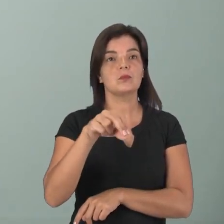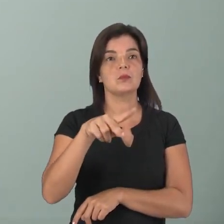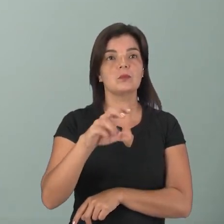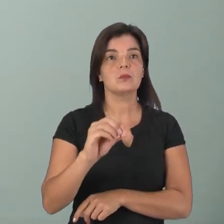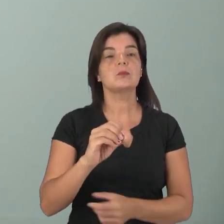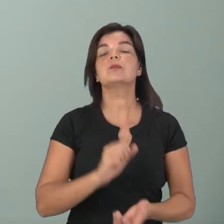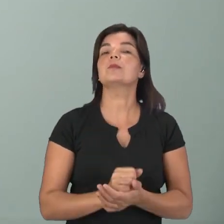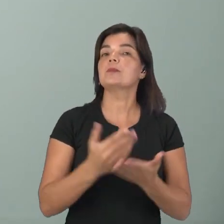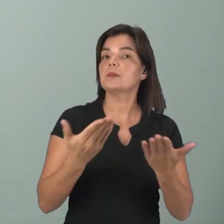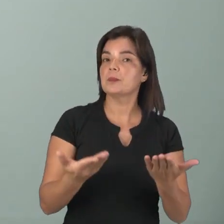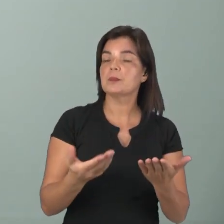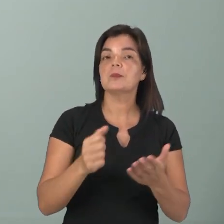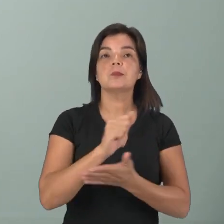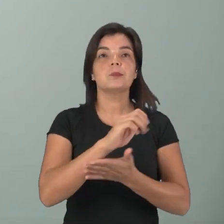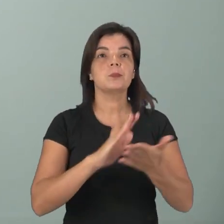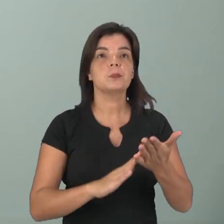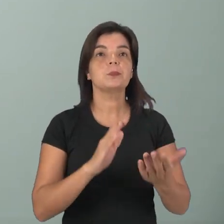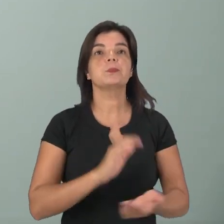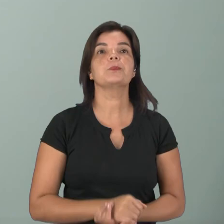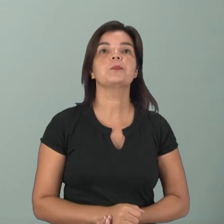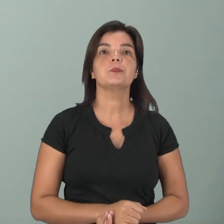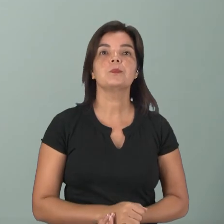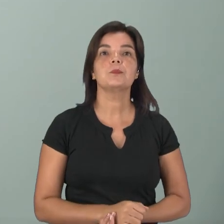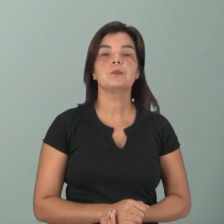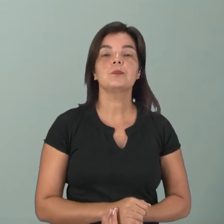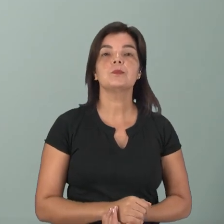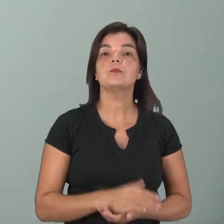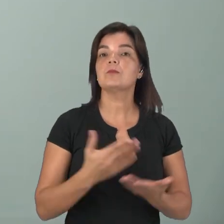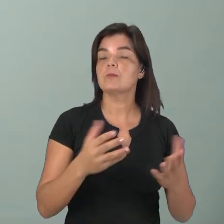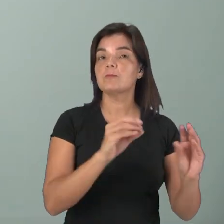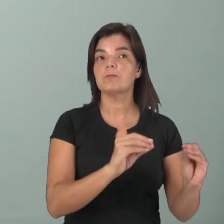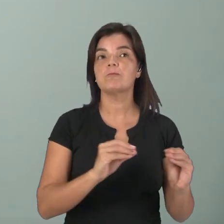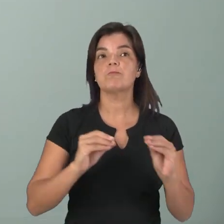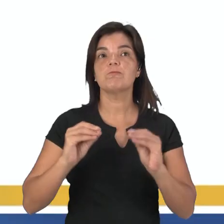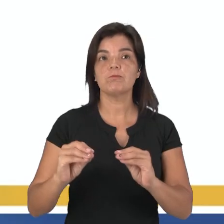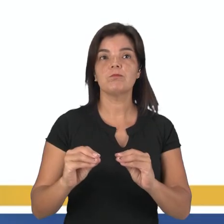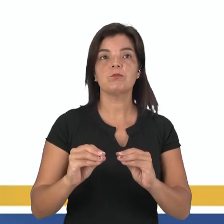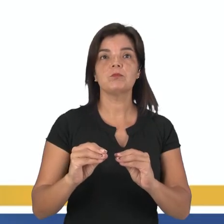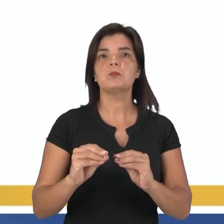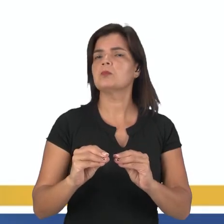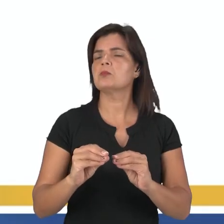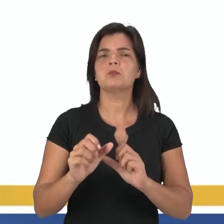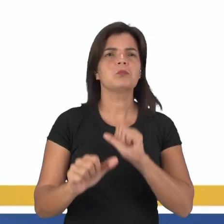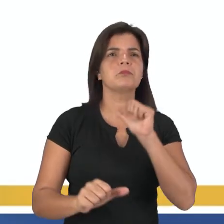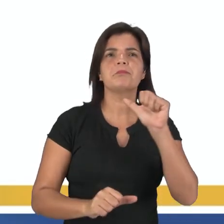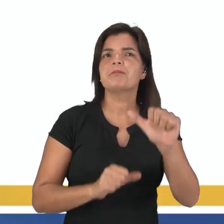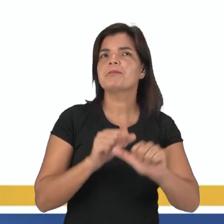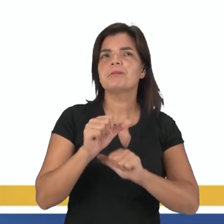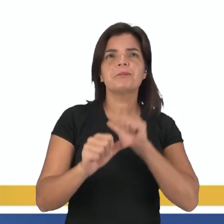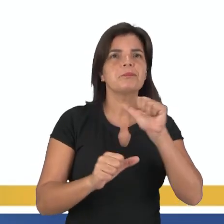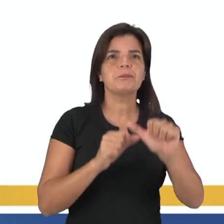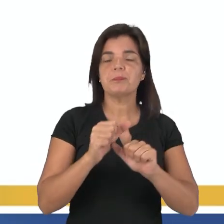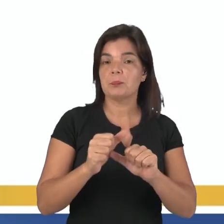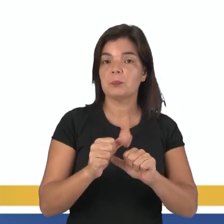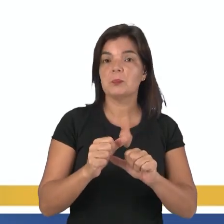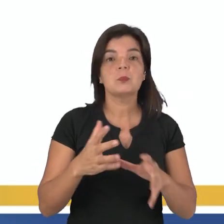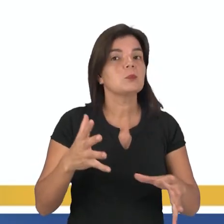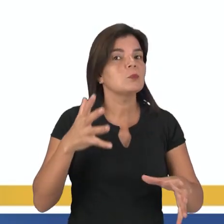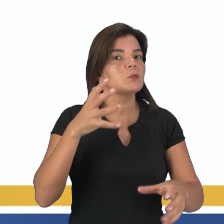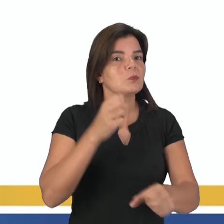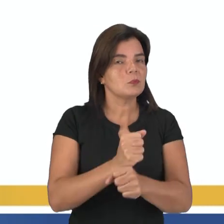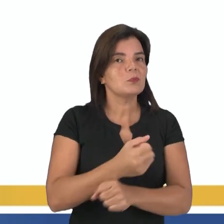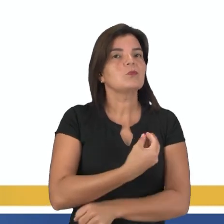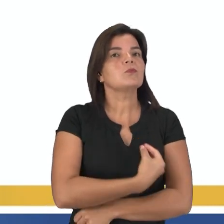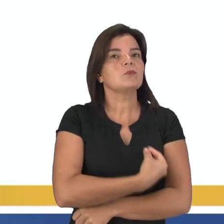agrícolas. Com isso, vamos para o nosso exercitando. Olha só. Tal deslocamento não provoca modificações do número total de